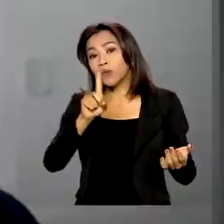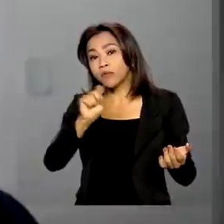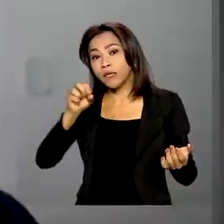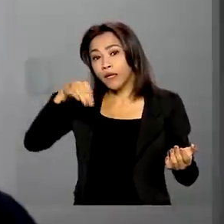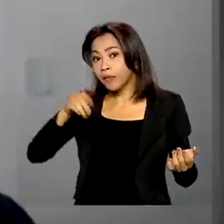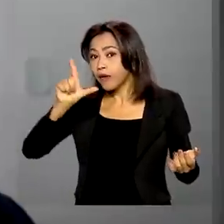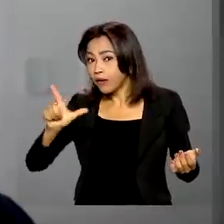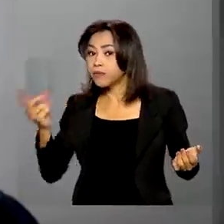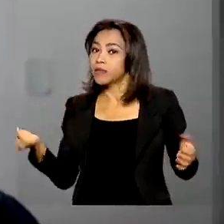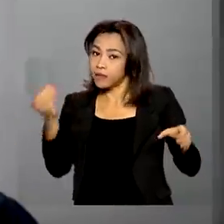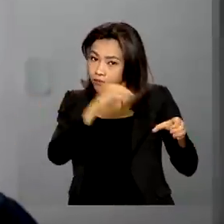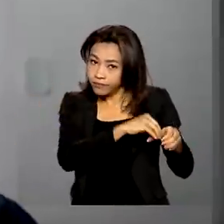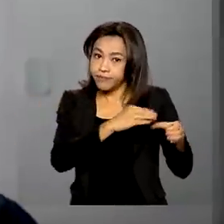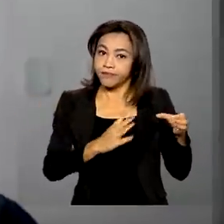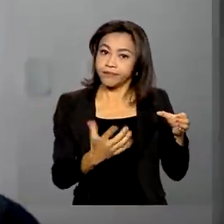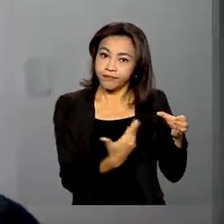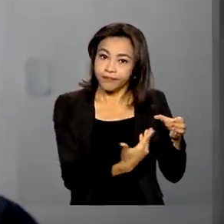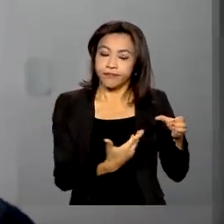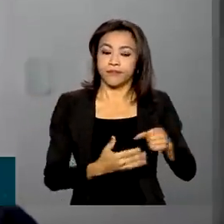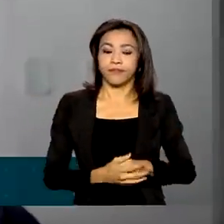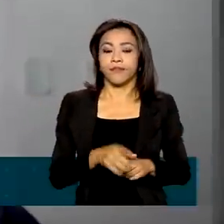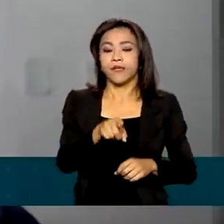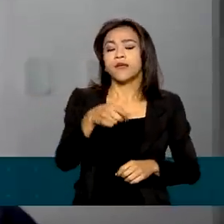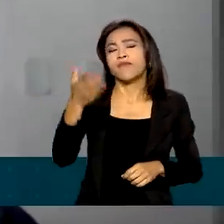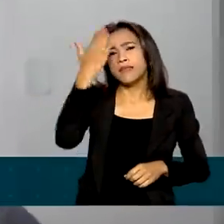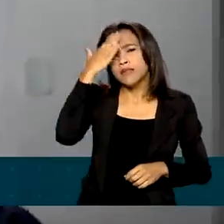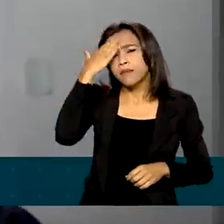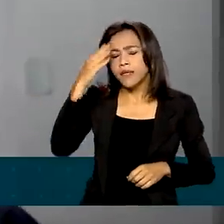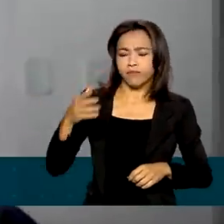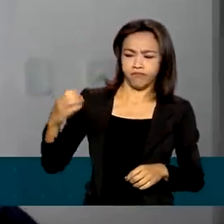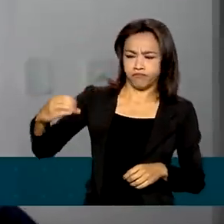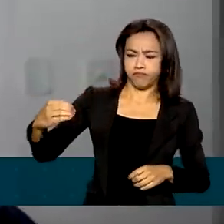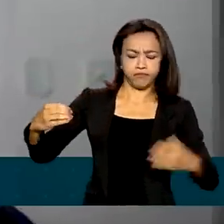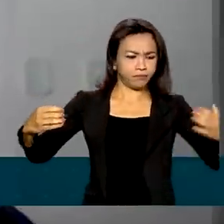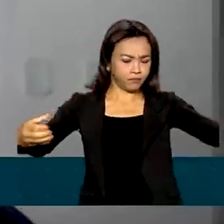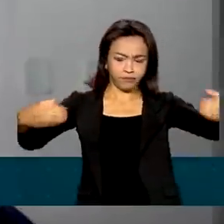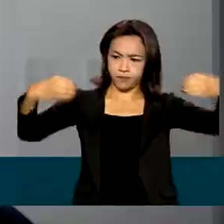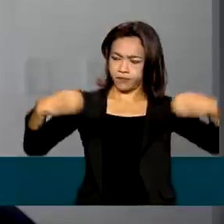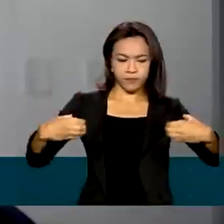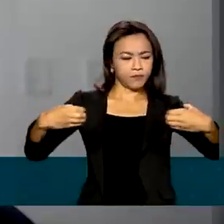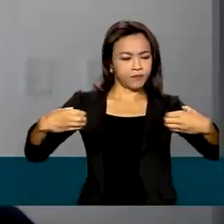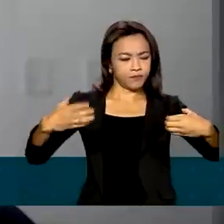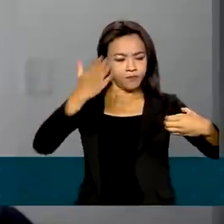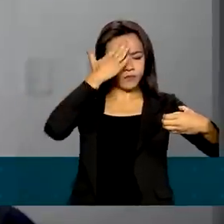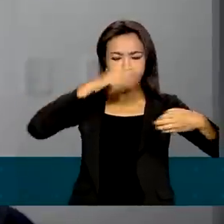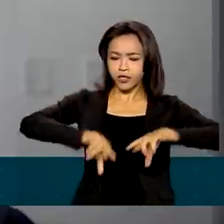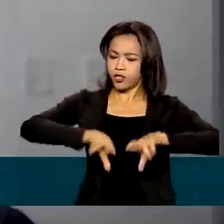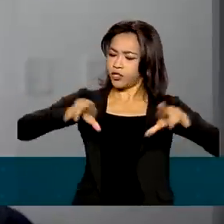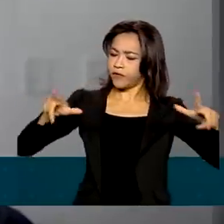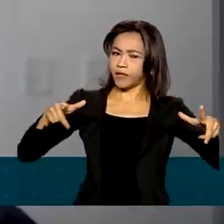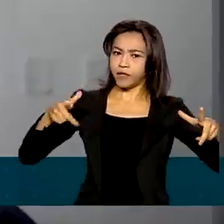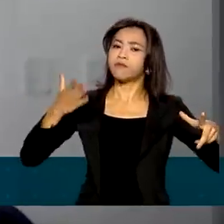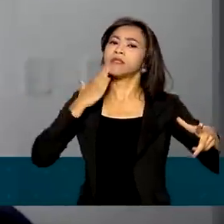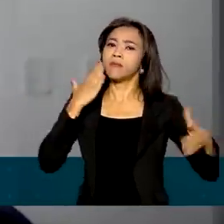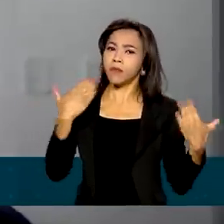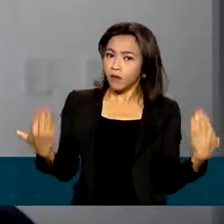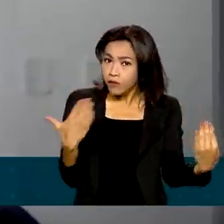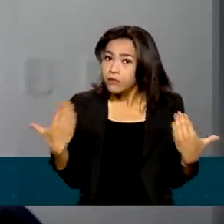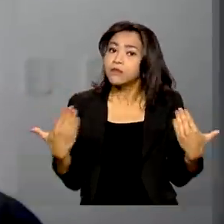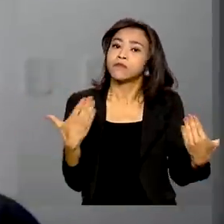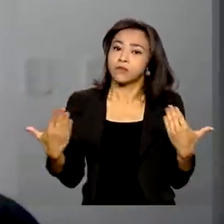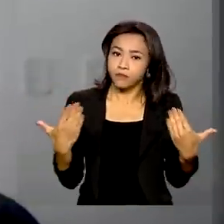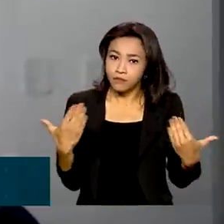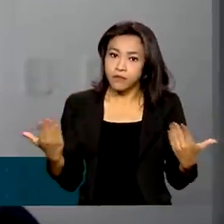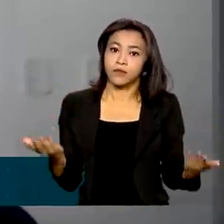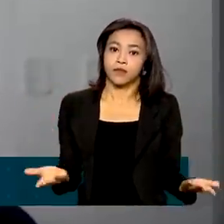O consumidor vai conseguir comparar diferentes produtos. Então você vai facilmente, independente de que produto seja, verificar,